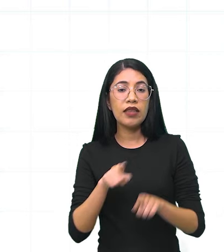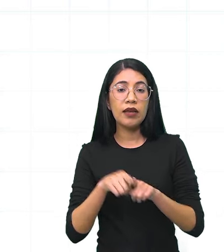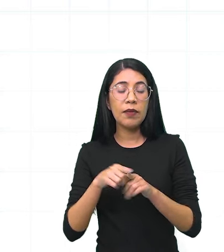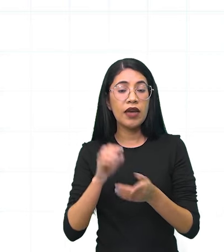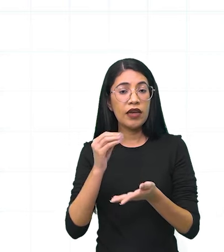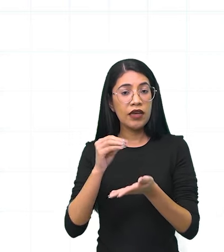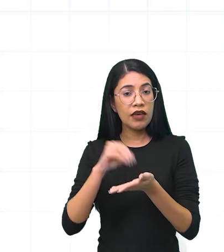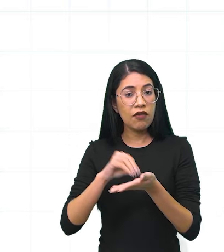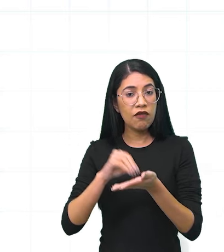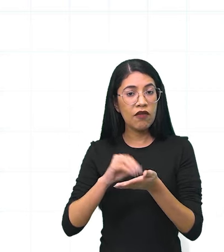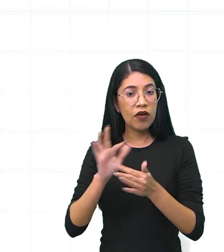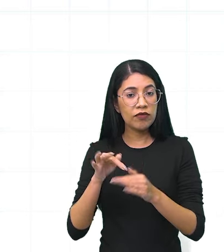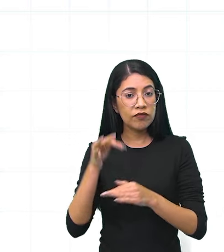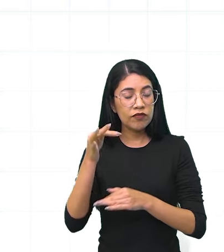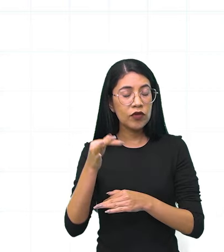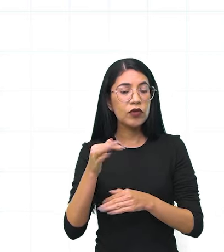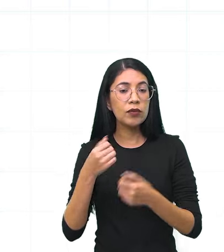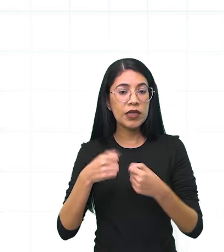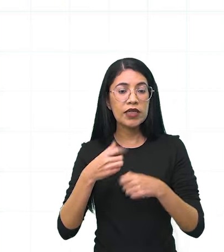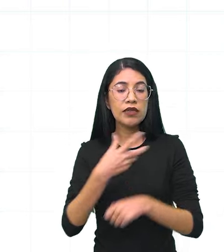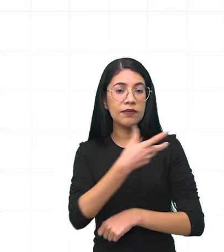ainda temos de tomar.